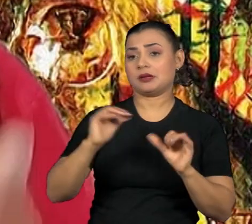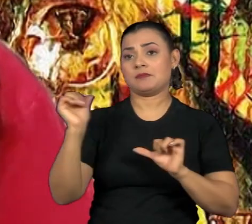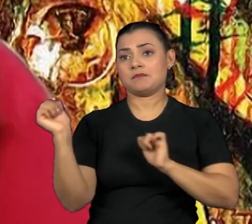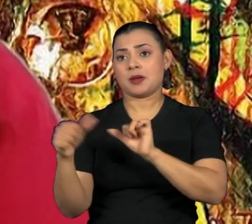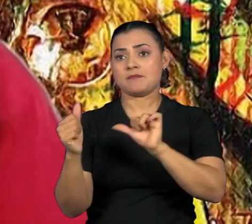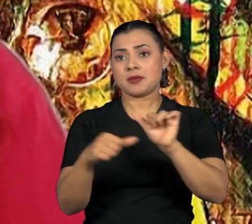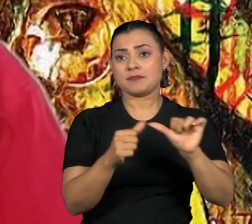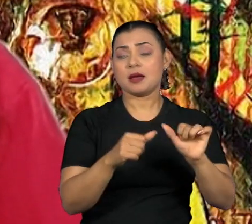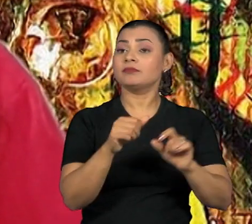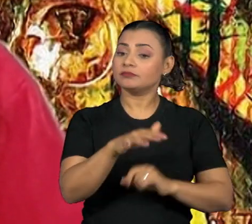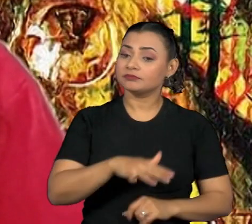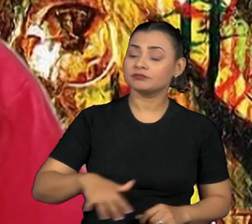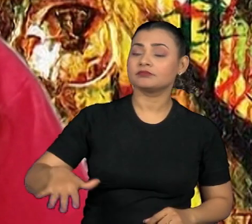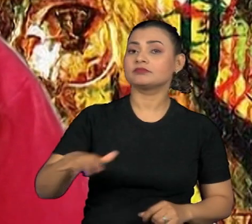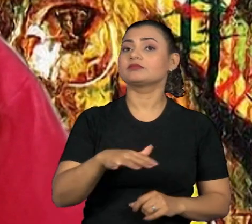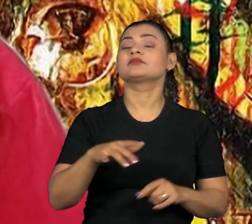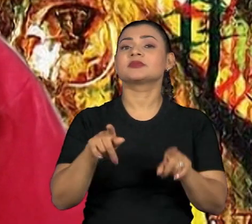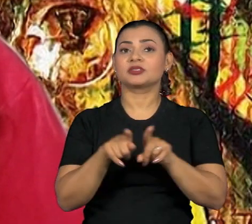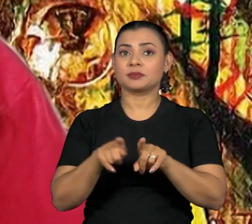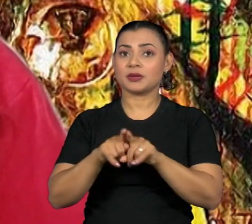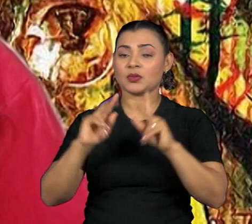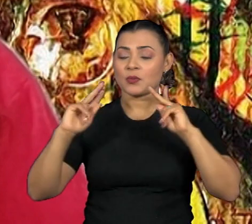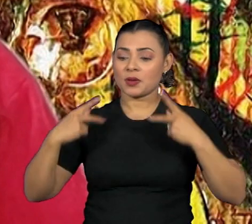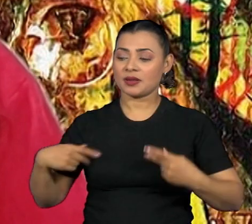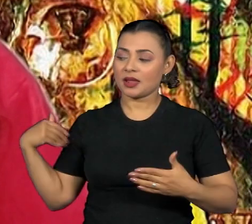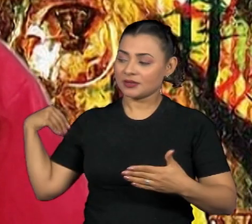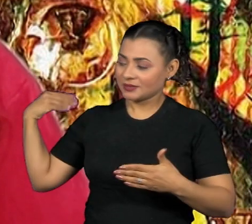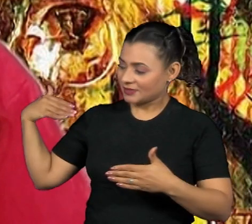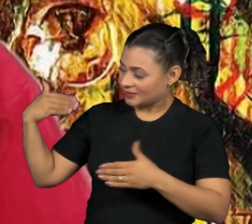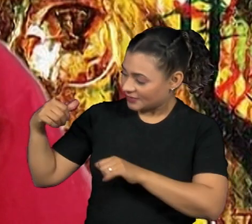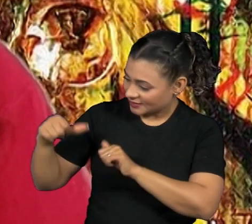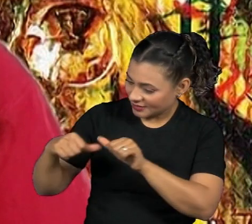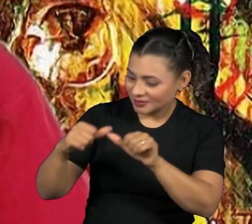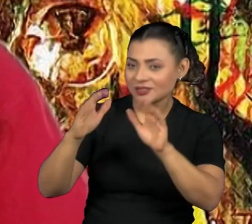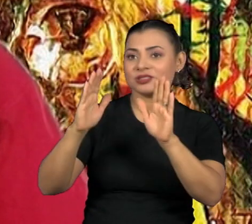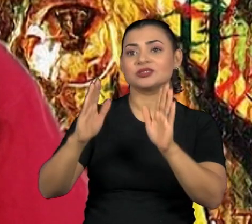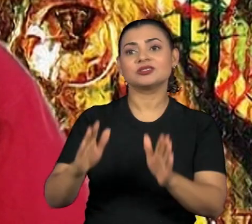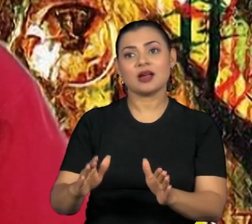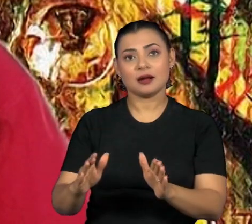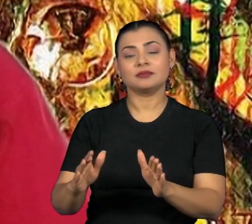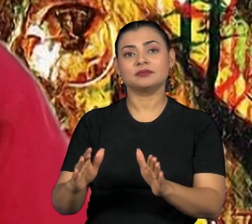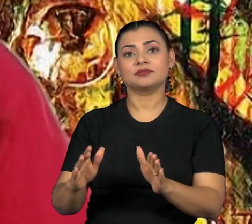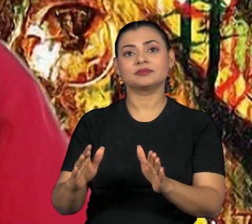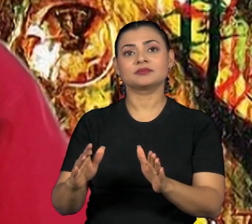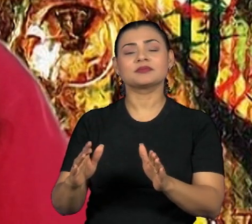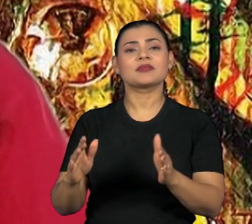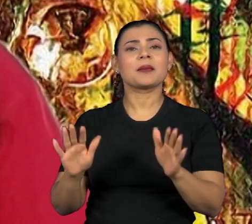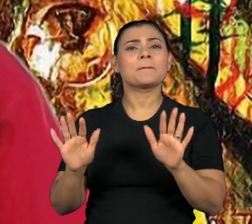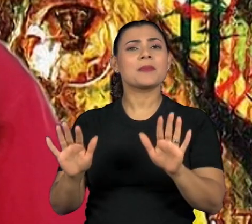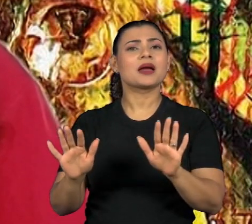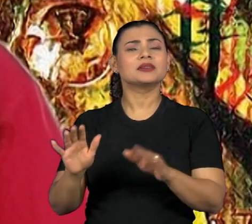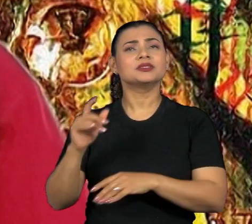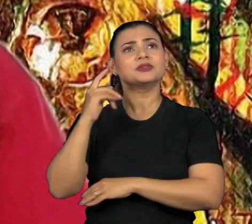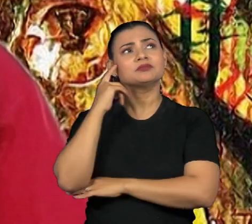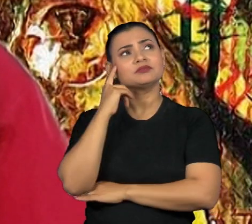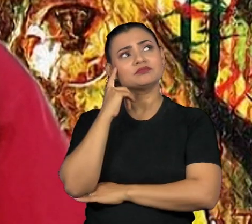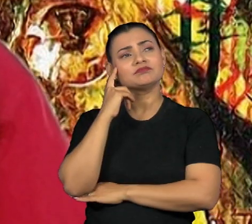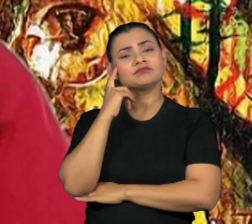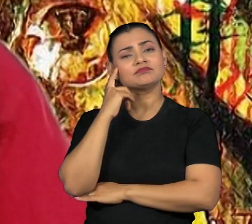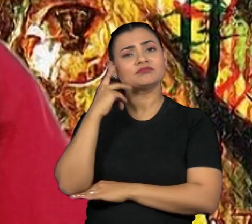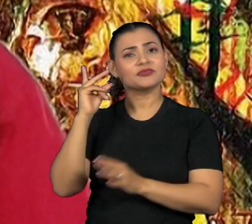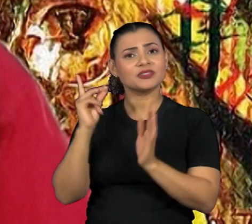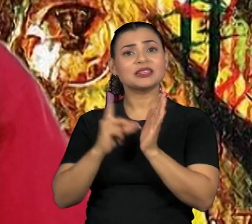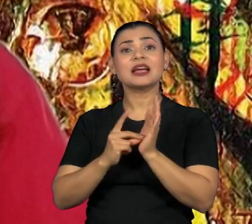dentro do processo da humanidade. Muito se cria de palavras, mas menos se cria